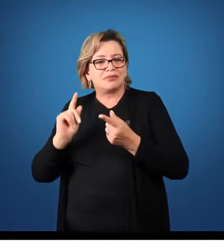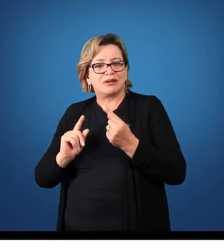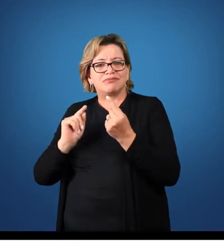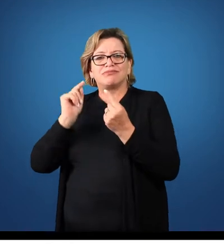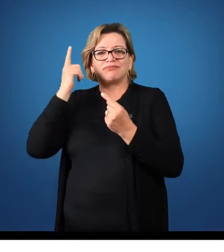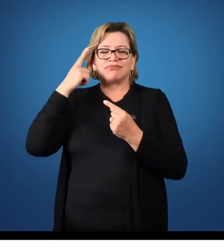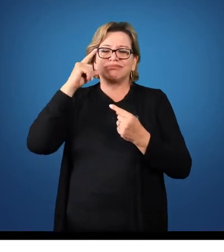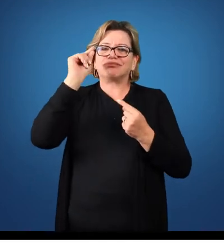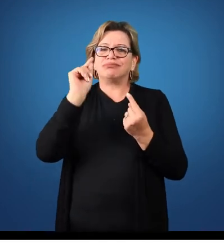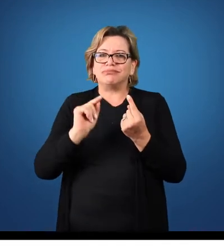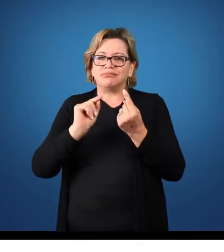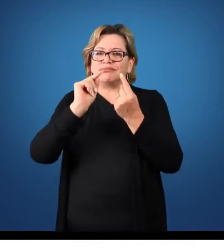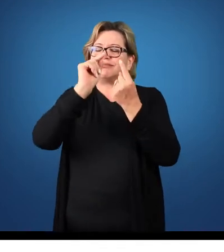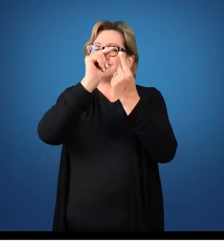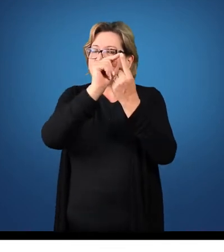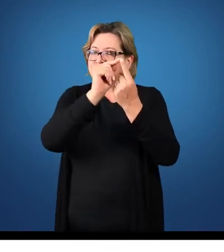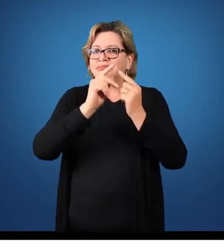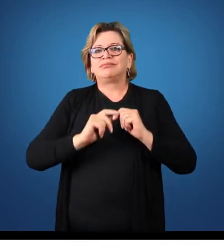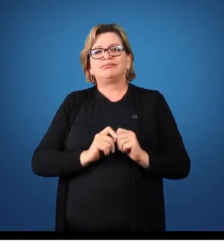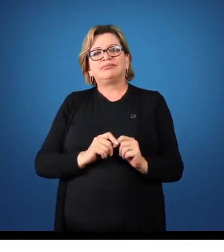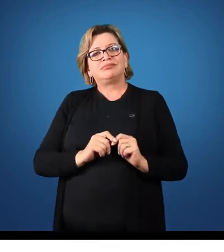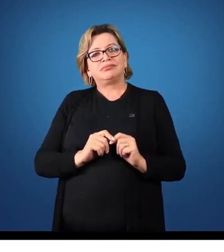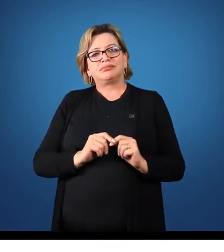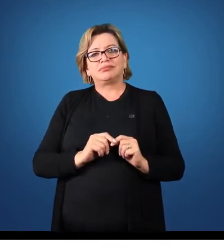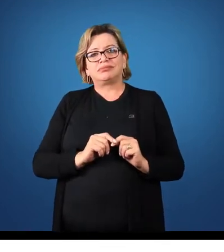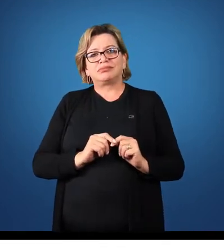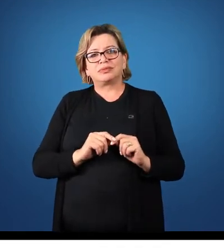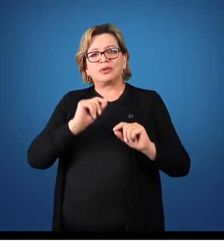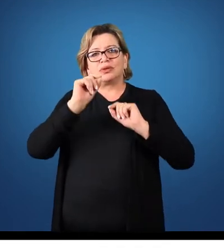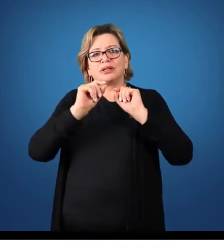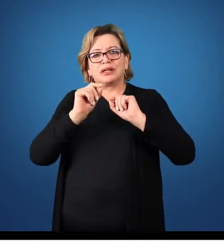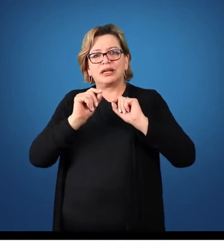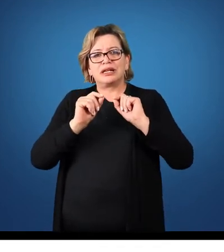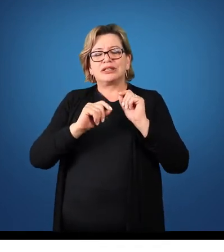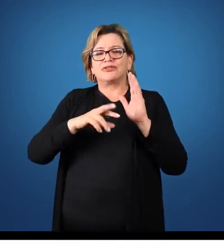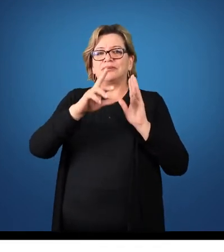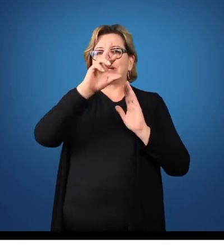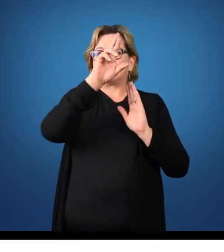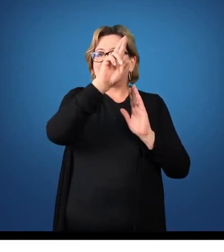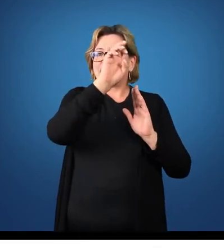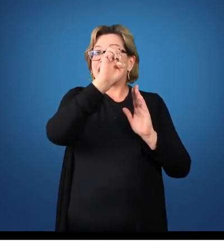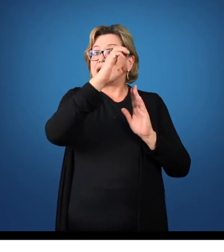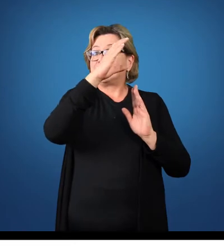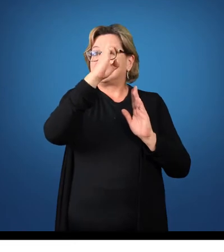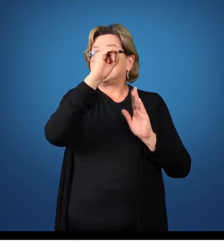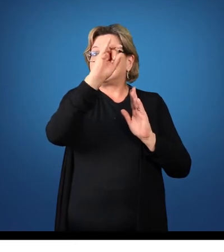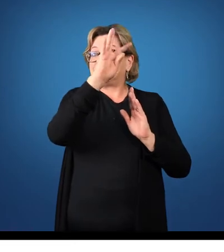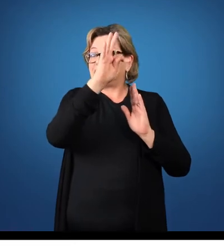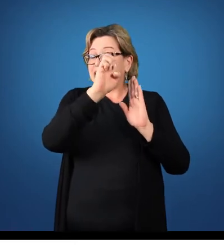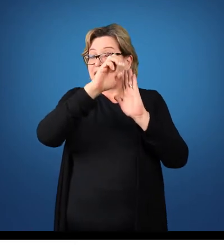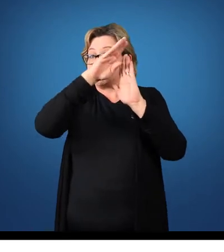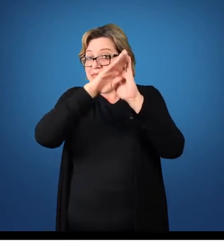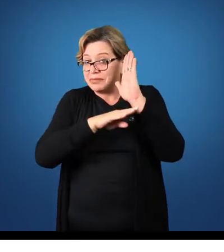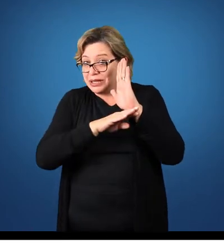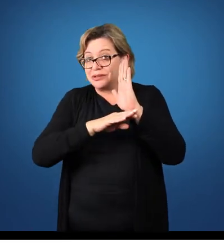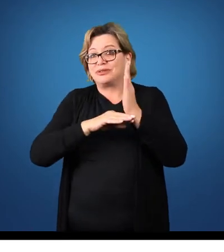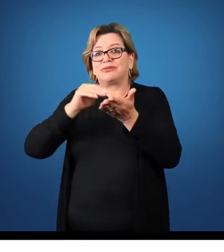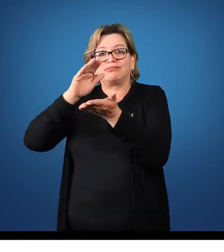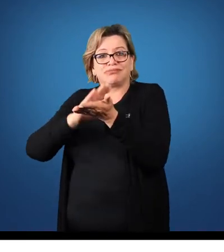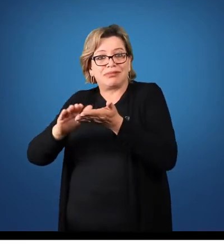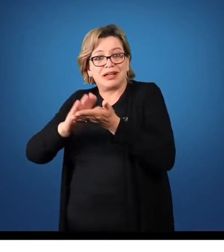aquela receita. Receita menos as despesas e custos, nós teremos o resultado.